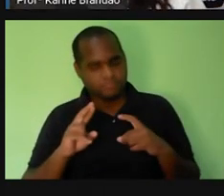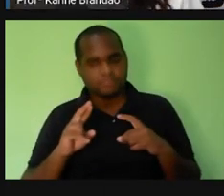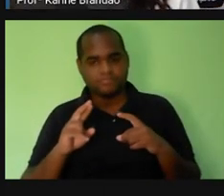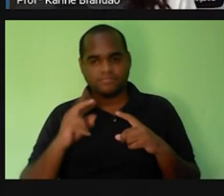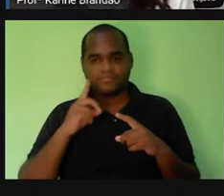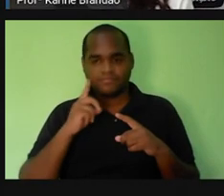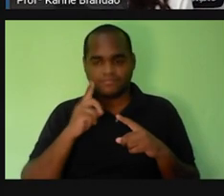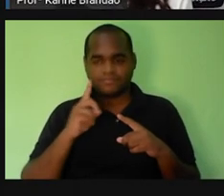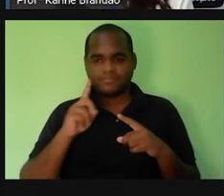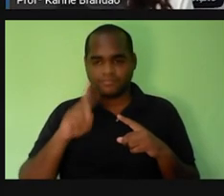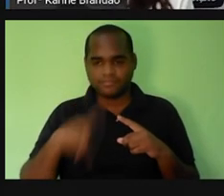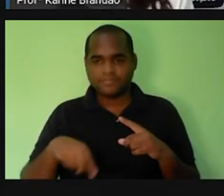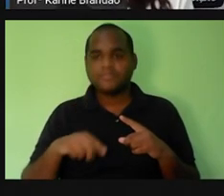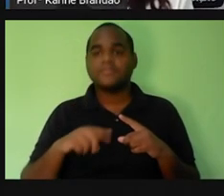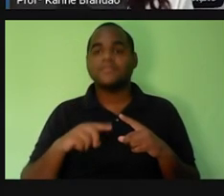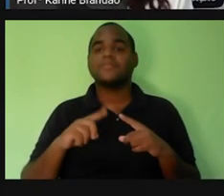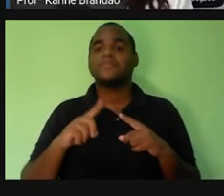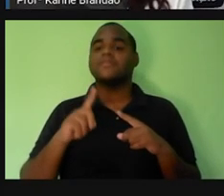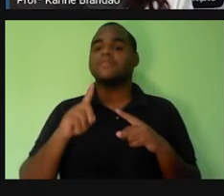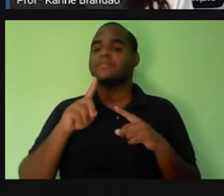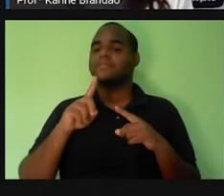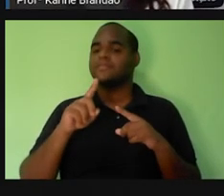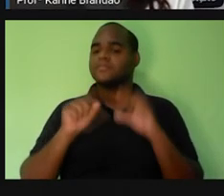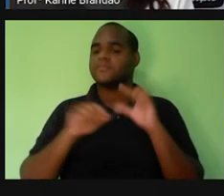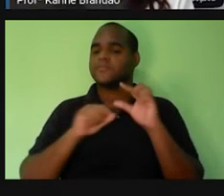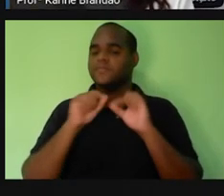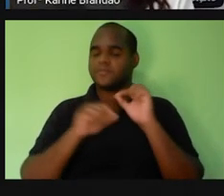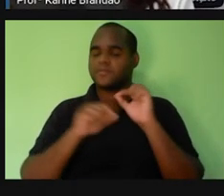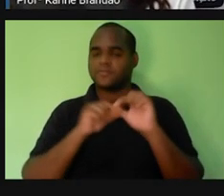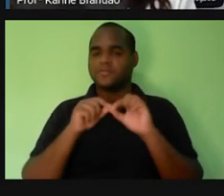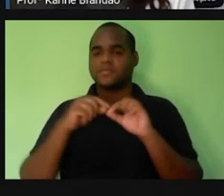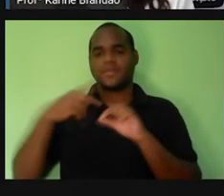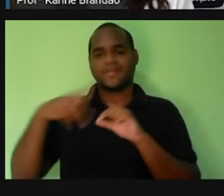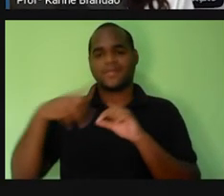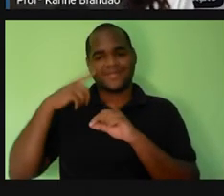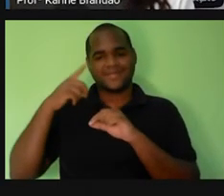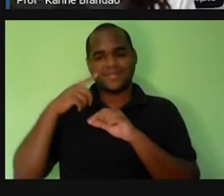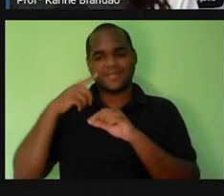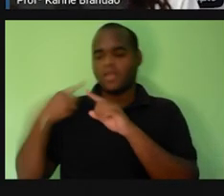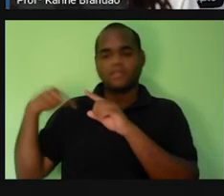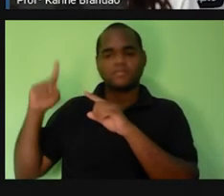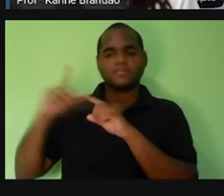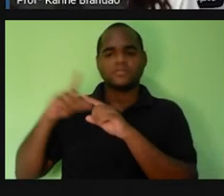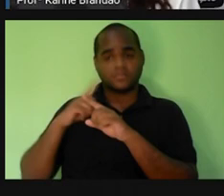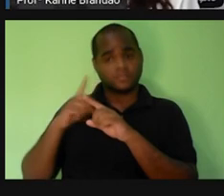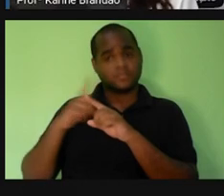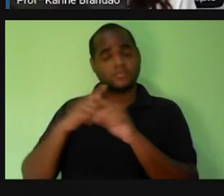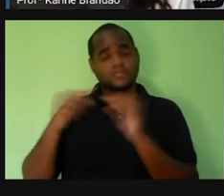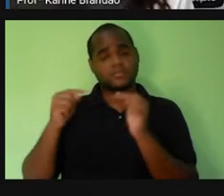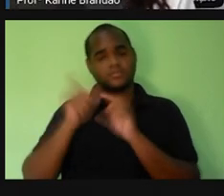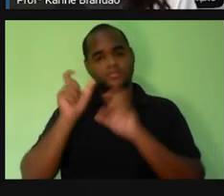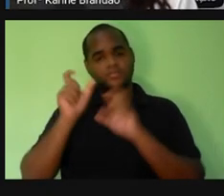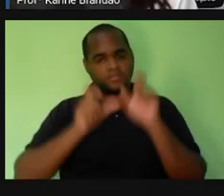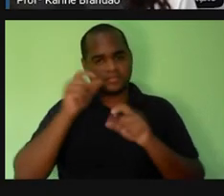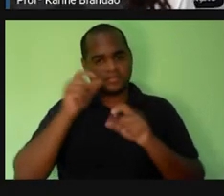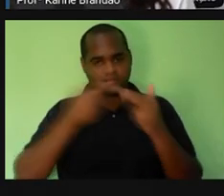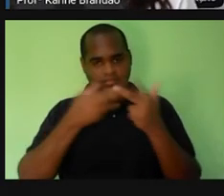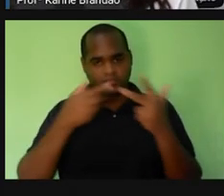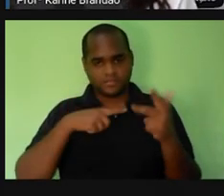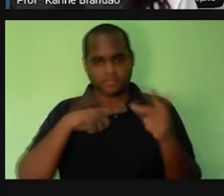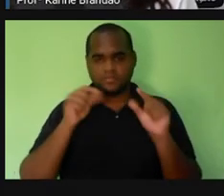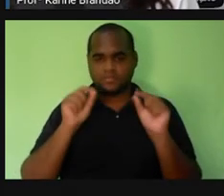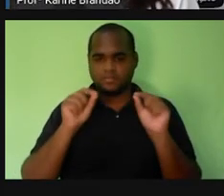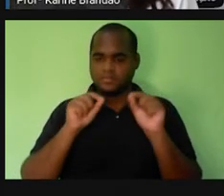Então, uma célula, ela surge de uma célula pré-existente. Isso são características, né? Que fazem com que